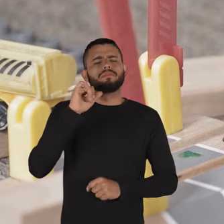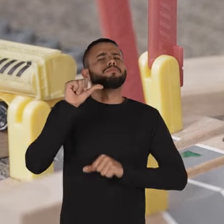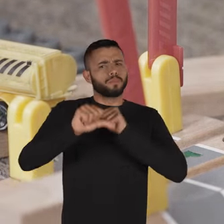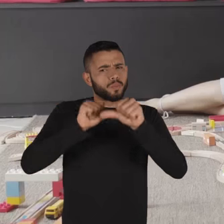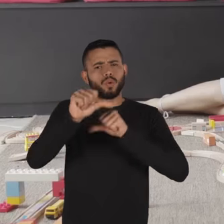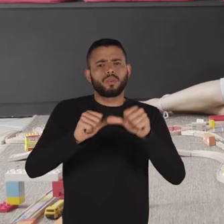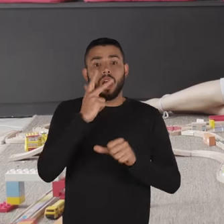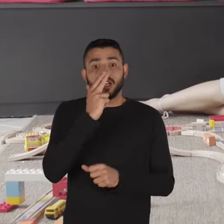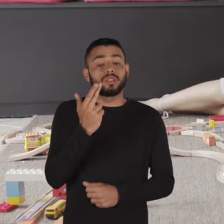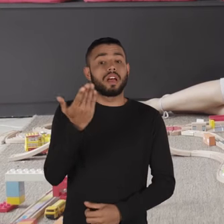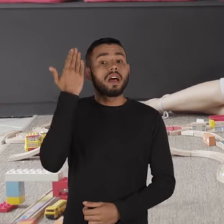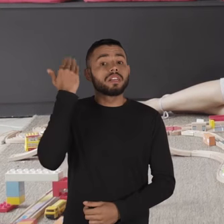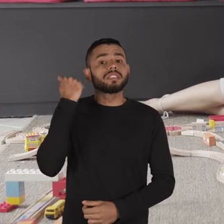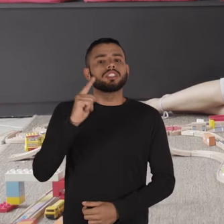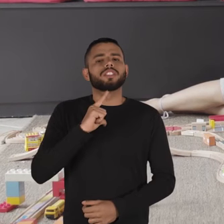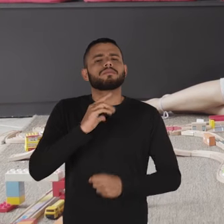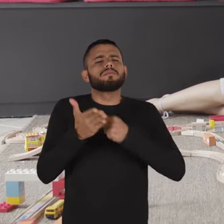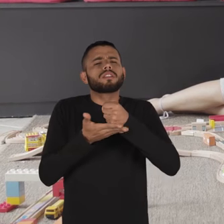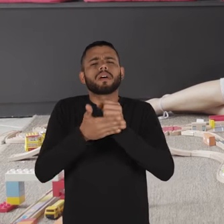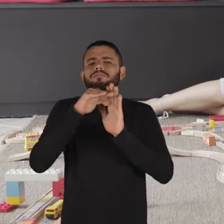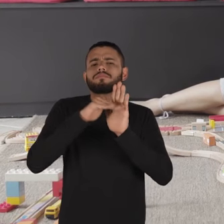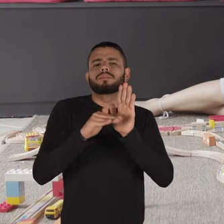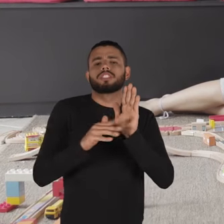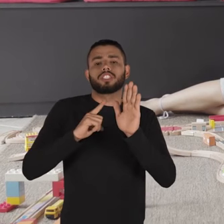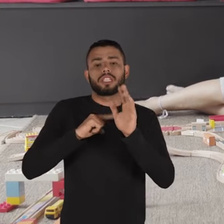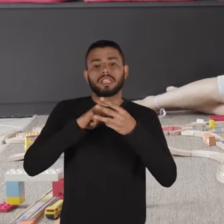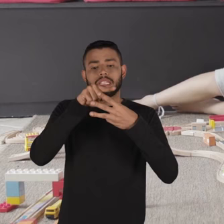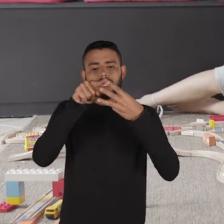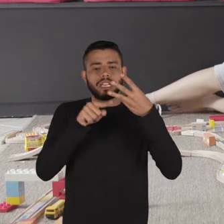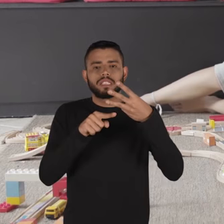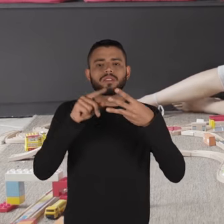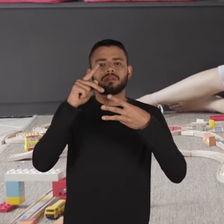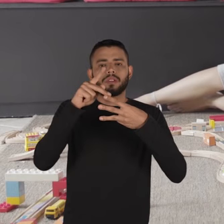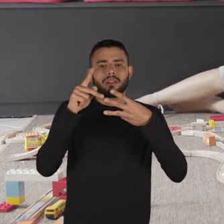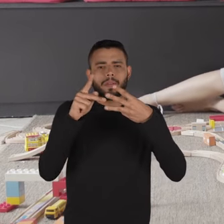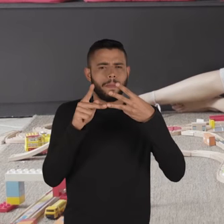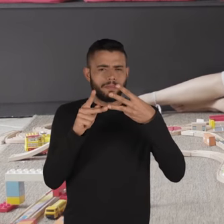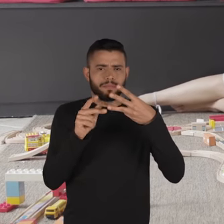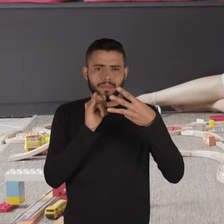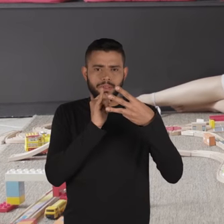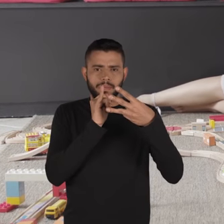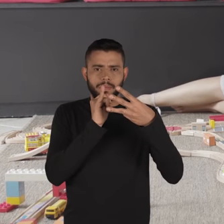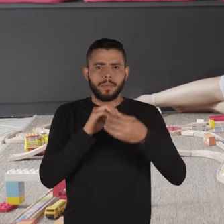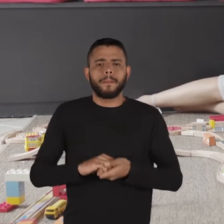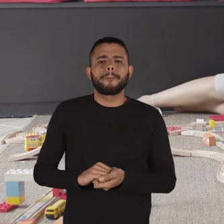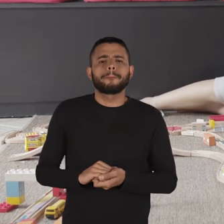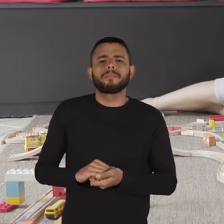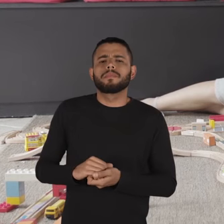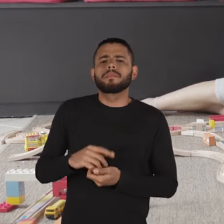muito. Antigamente a gente tinha uns pilares que se baseavam em três P's, se eu puder falar assim. Você